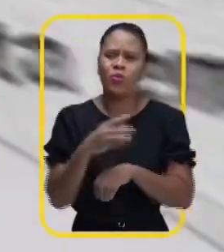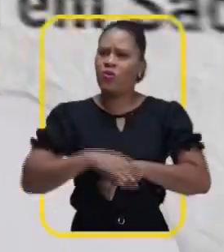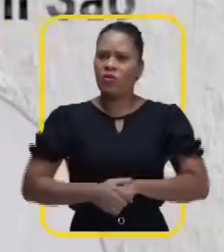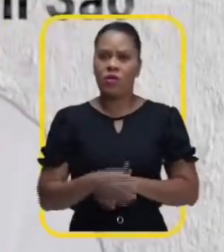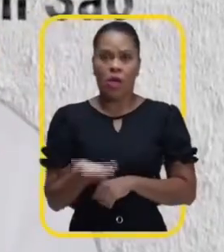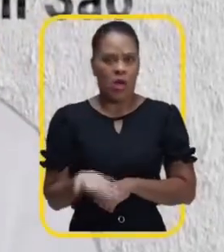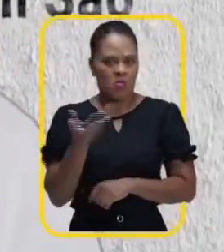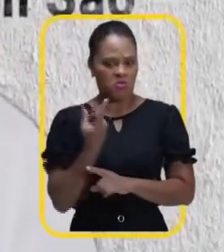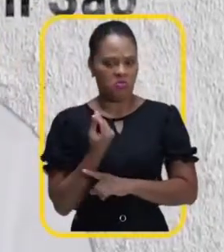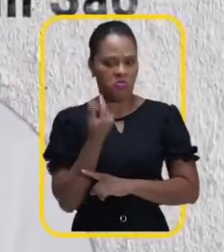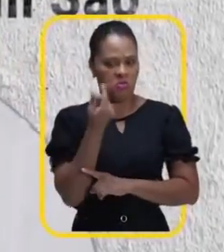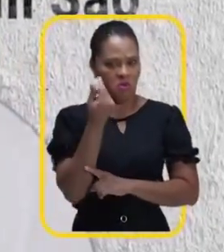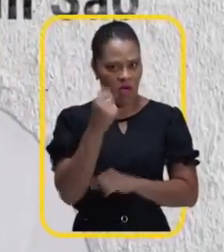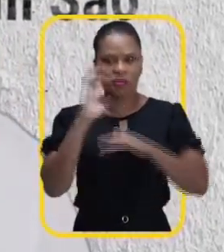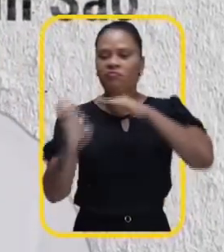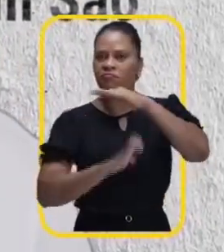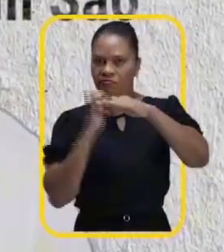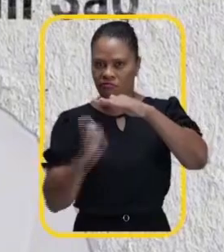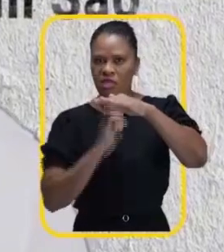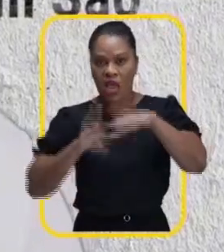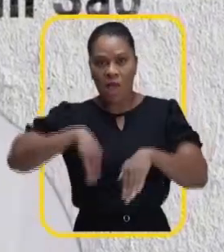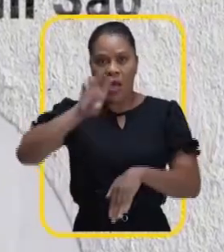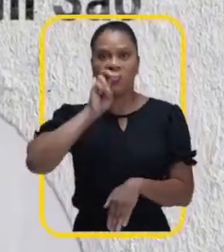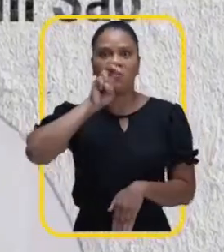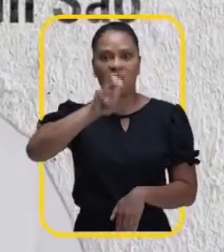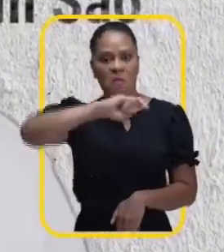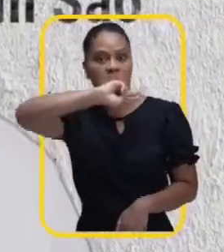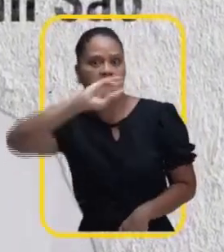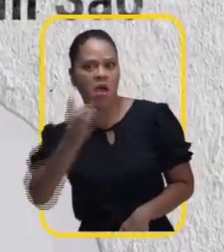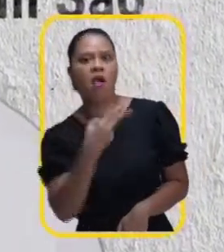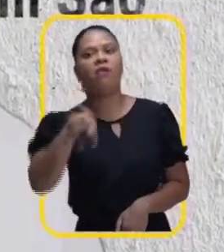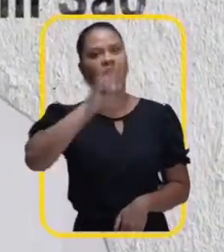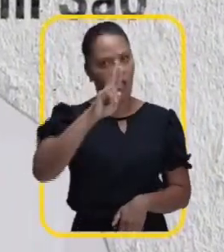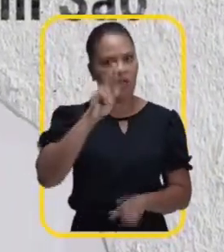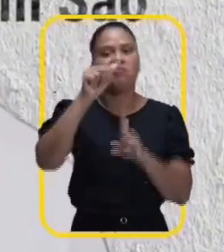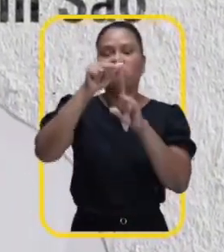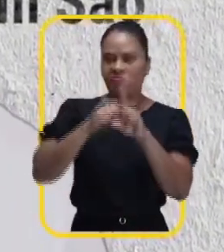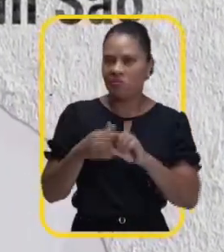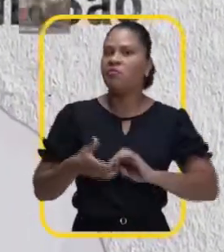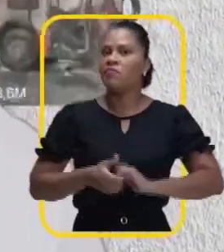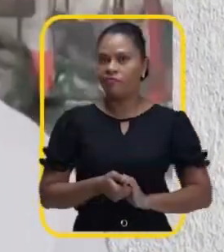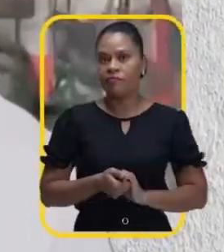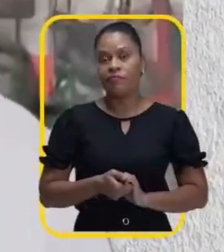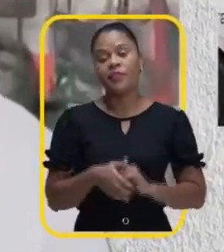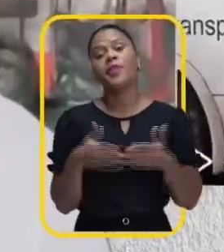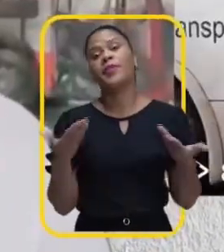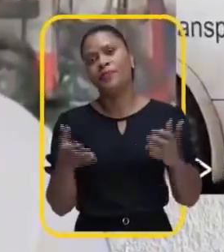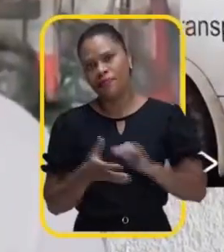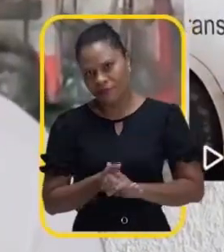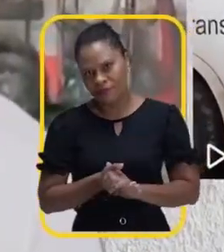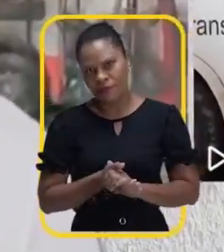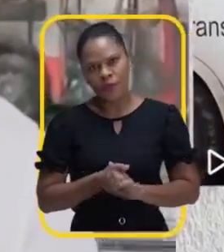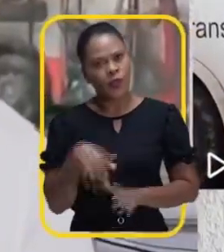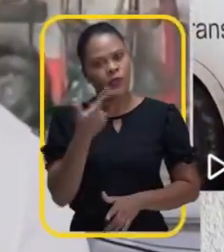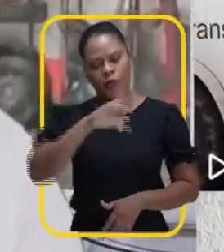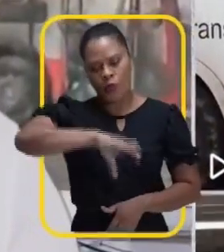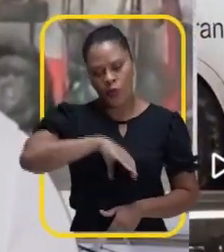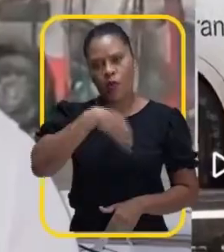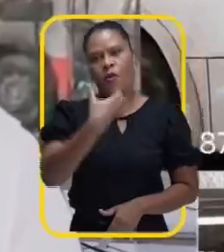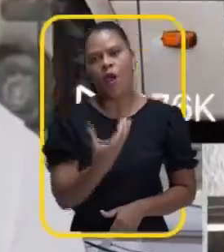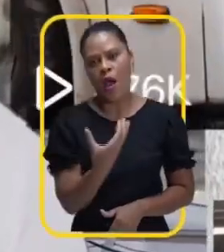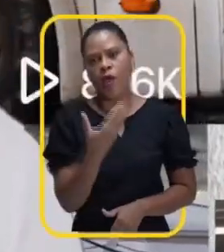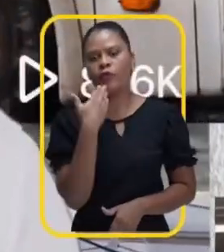os ônibus. Aumentou o subsídio para os empresários em mais de cinco milhões de reais por mês. Mas, em contrapartida, não tem sequer